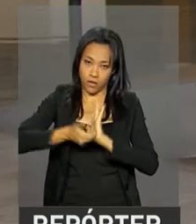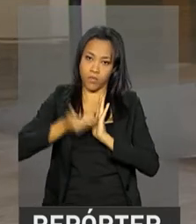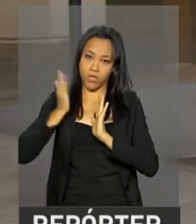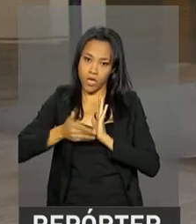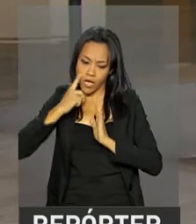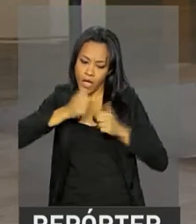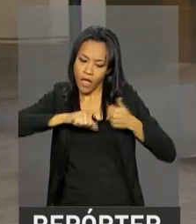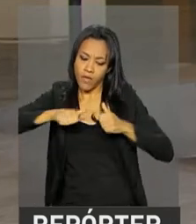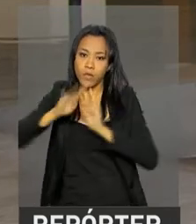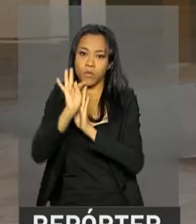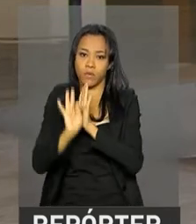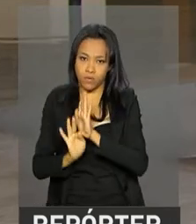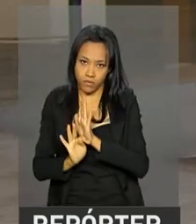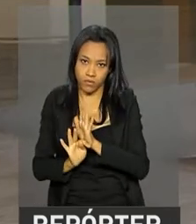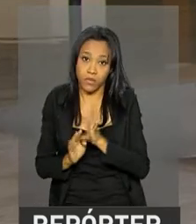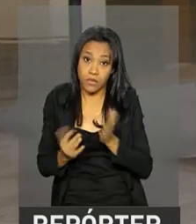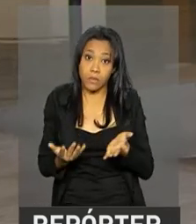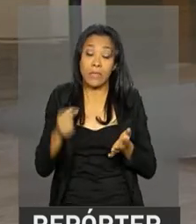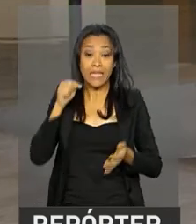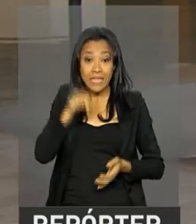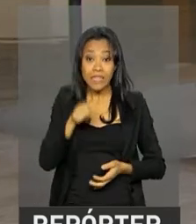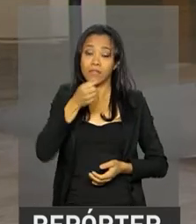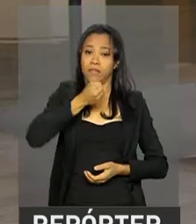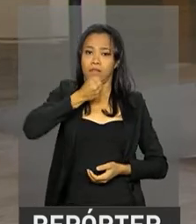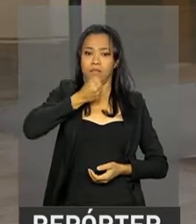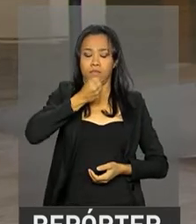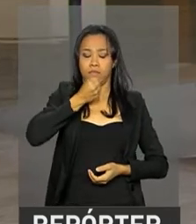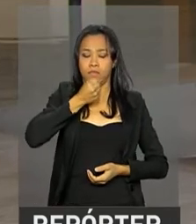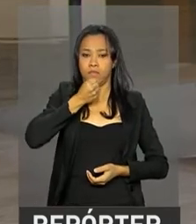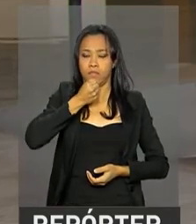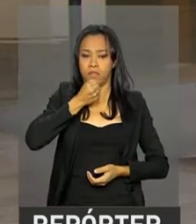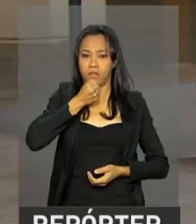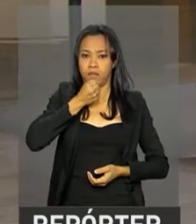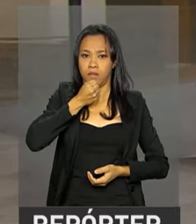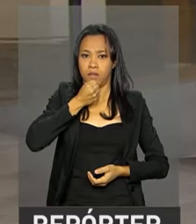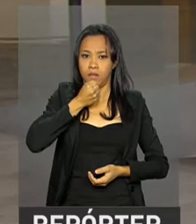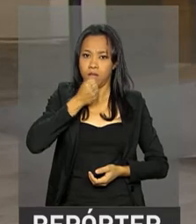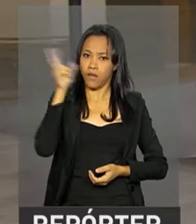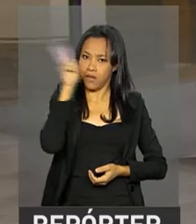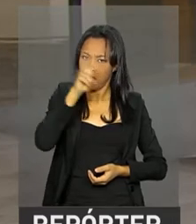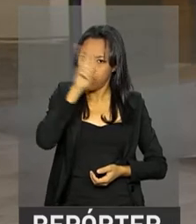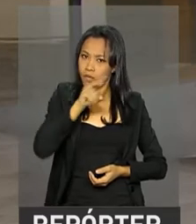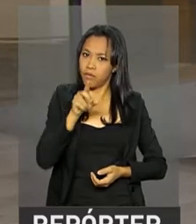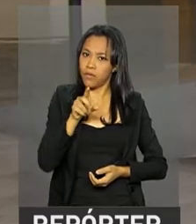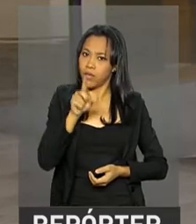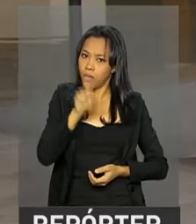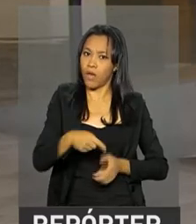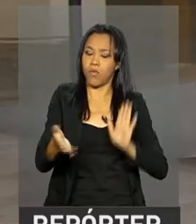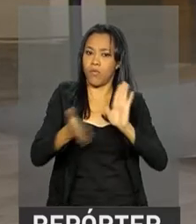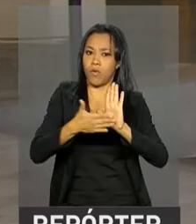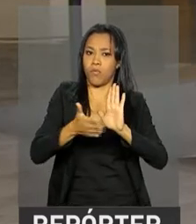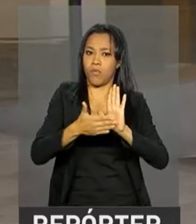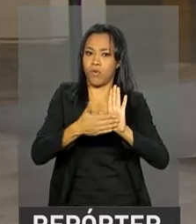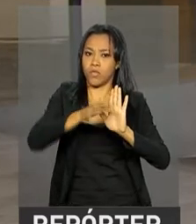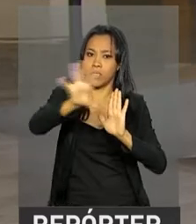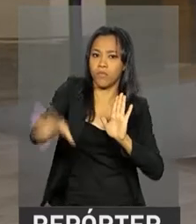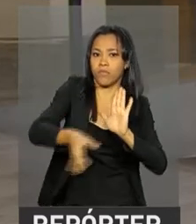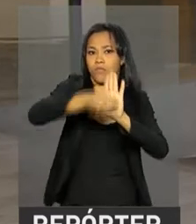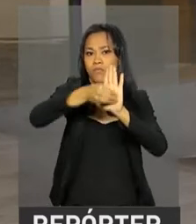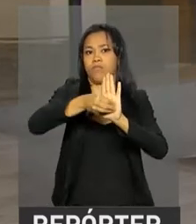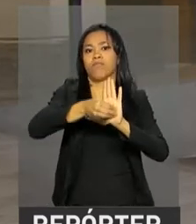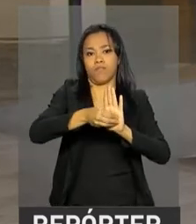a matéria. Nessa entrevista, lembrando então que por ser uma proposta de emenda à Constituição,